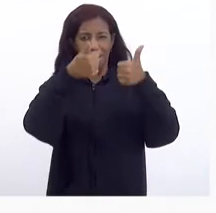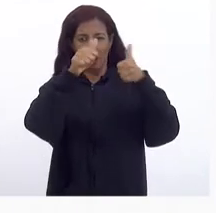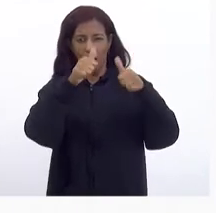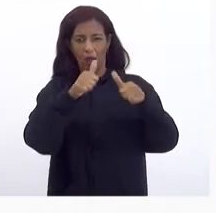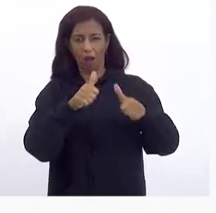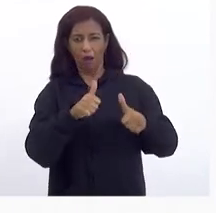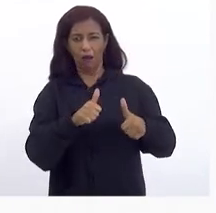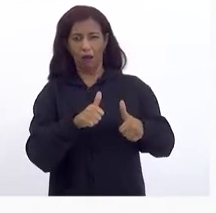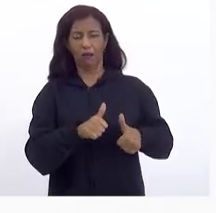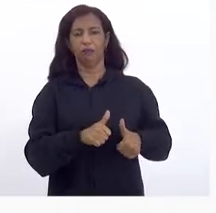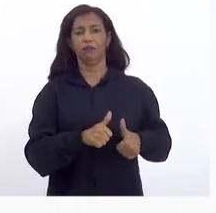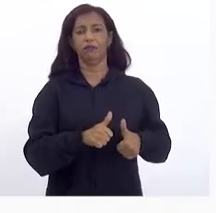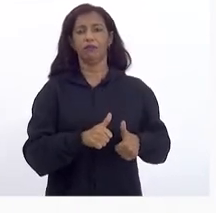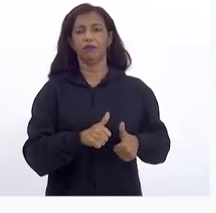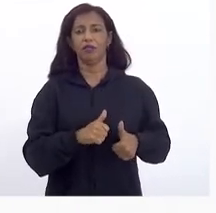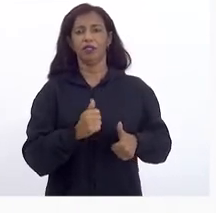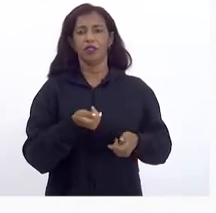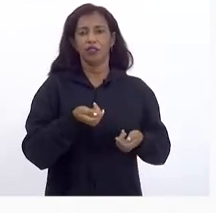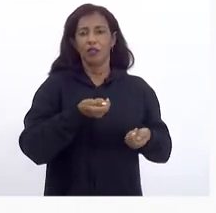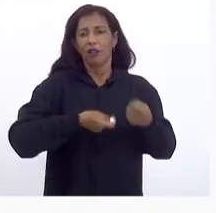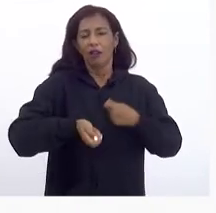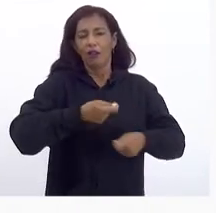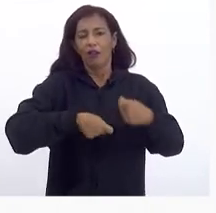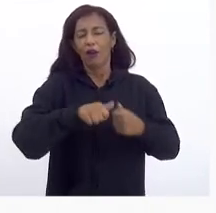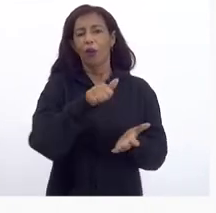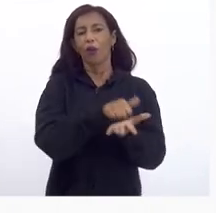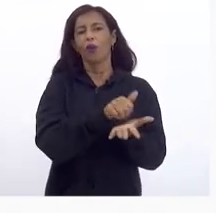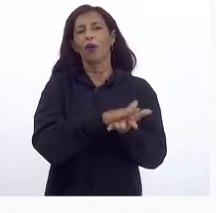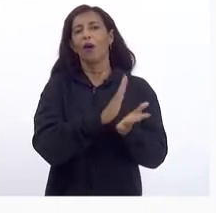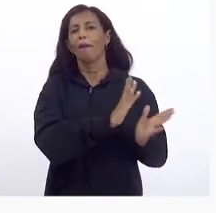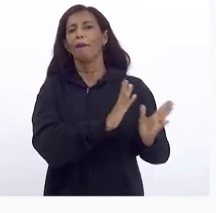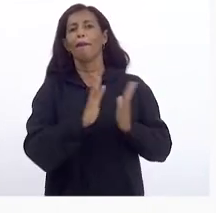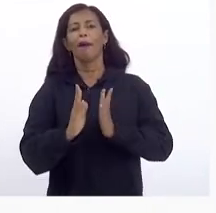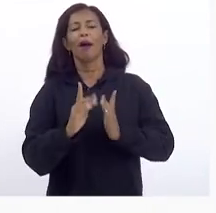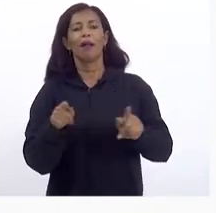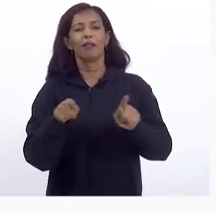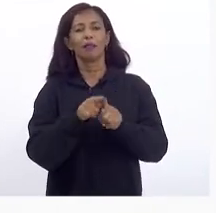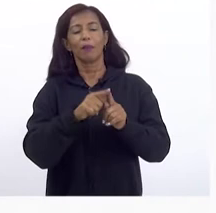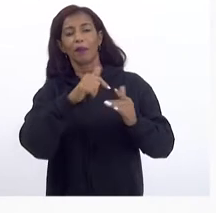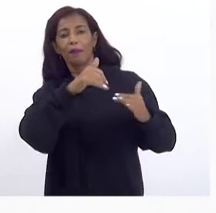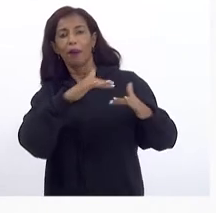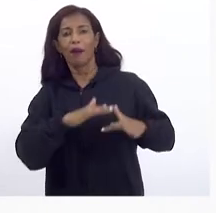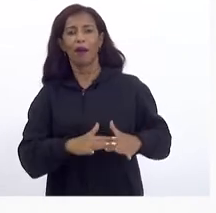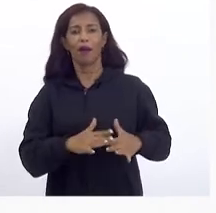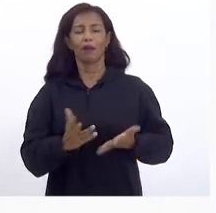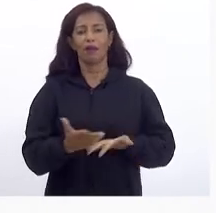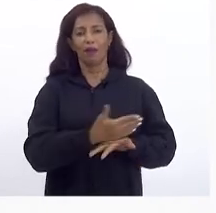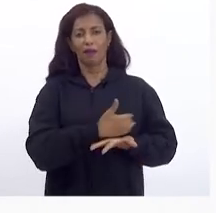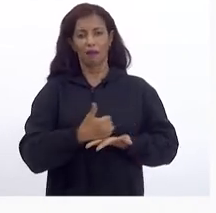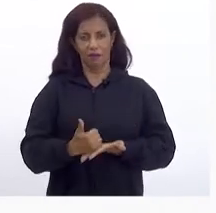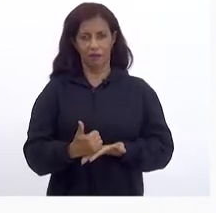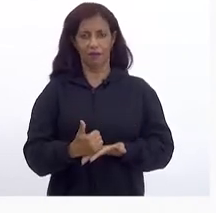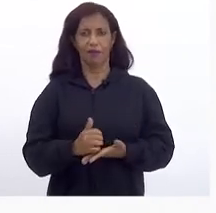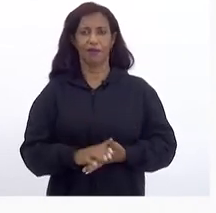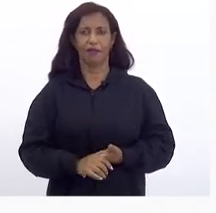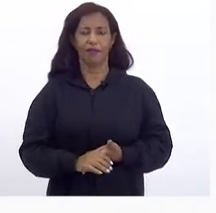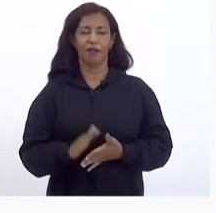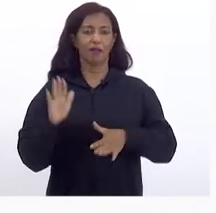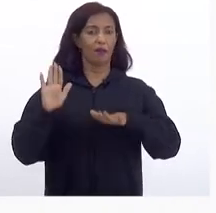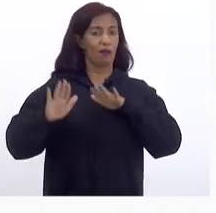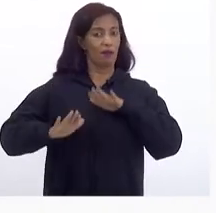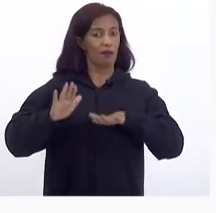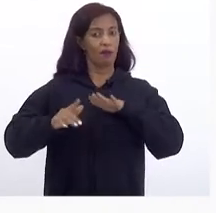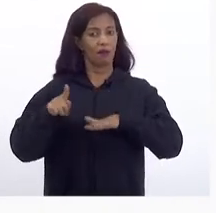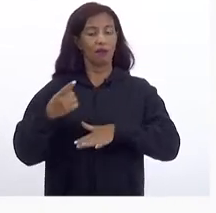Do volume De negócios E consequentemente Uma queda Da arrecadação Então Apesar